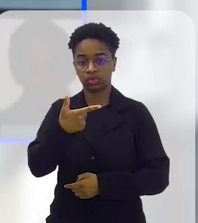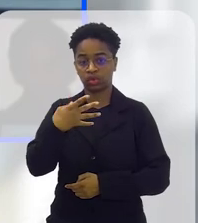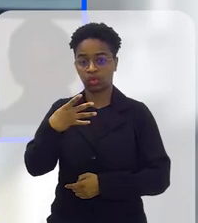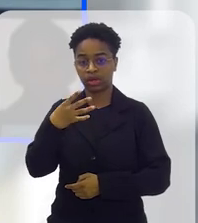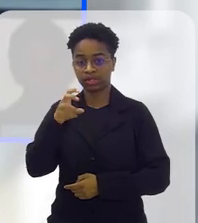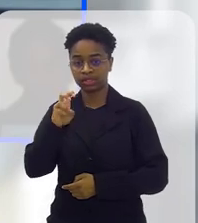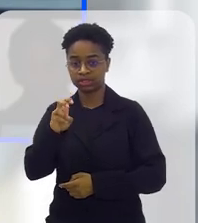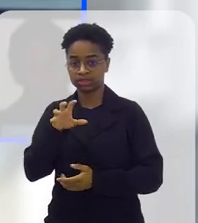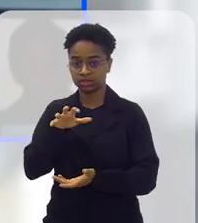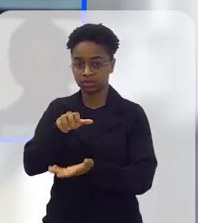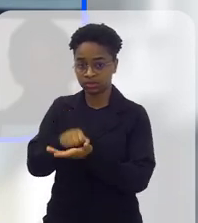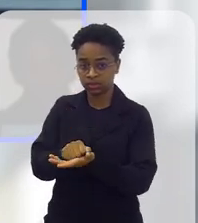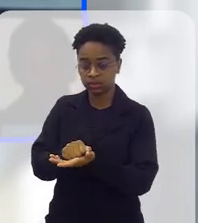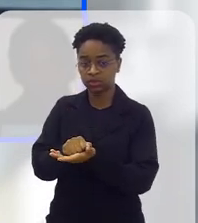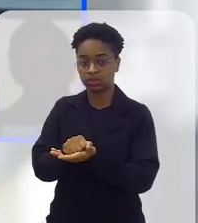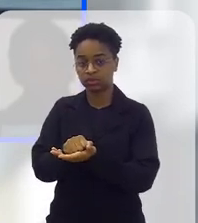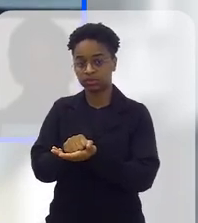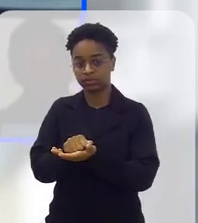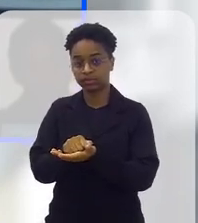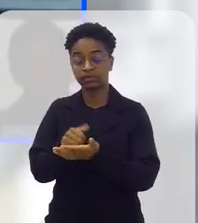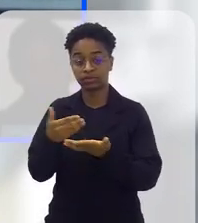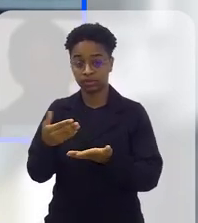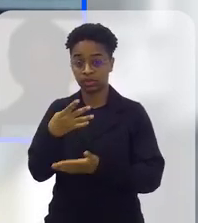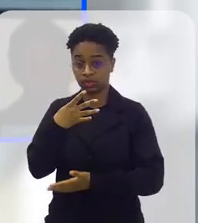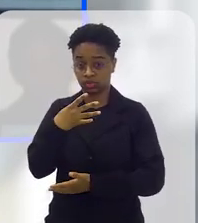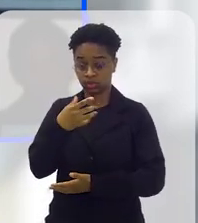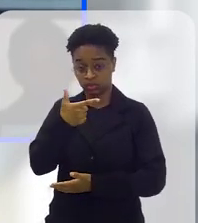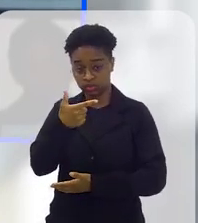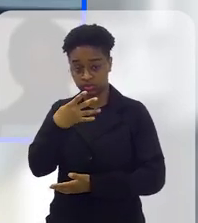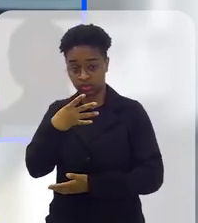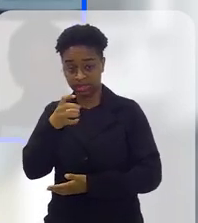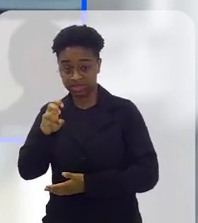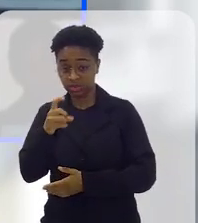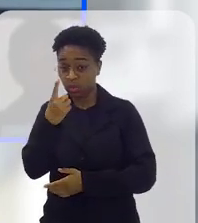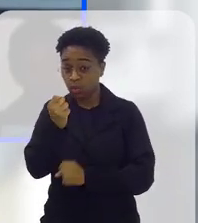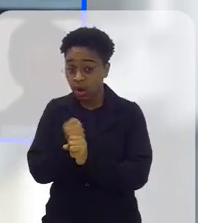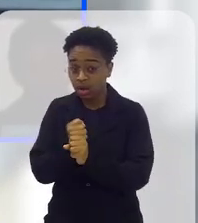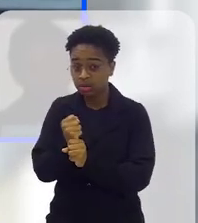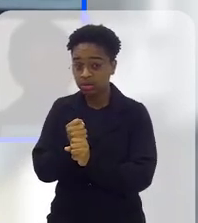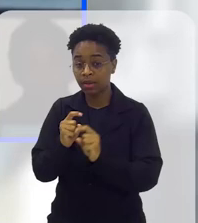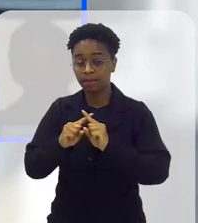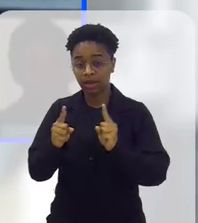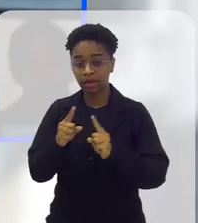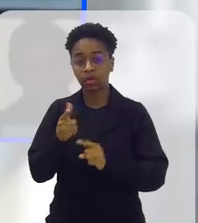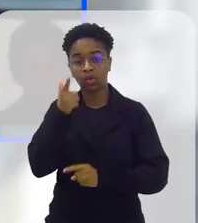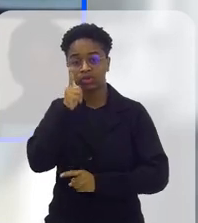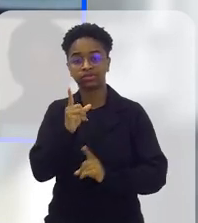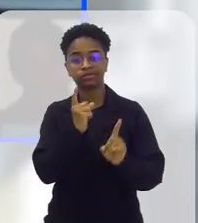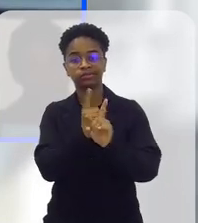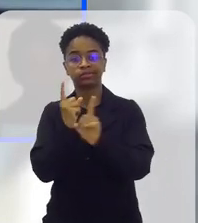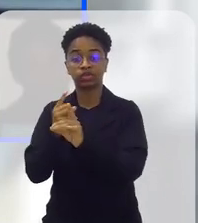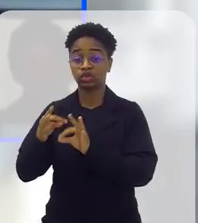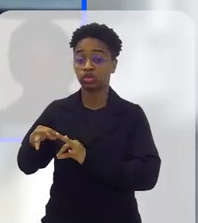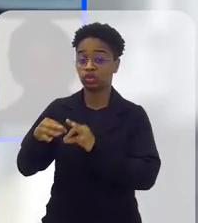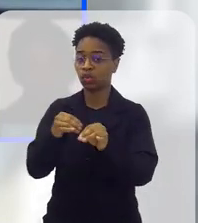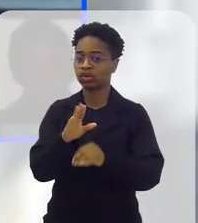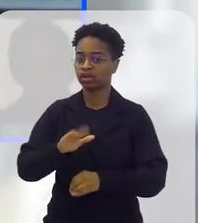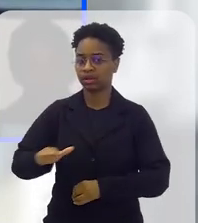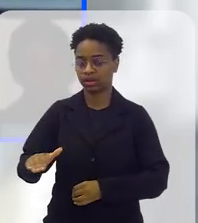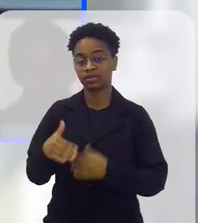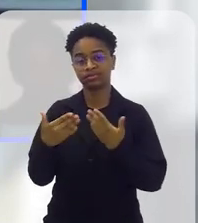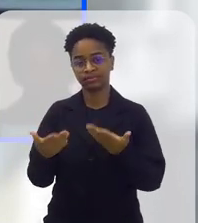casos cadastrados e estes 245 casos, no ano todo, tivemos 100% de localização.